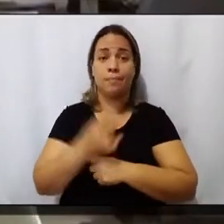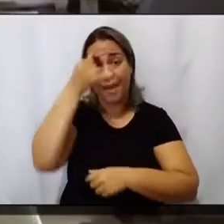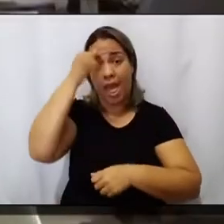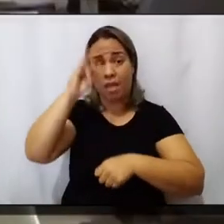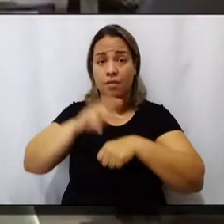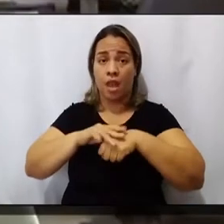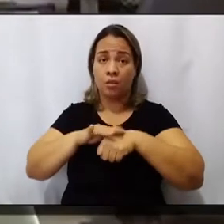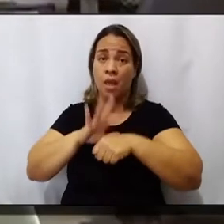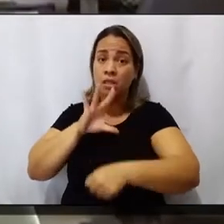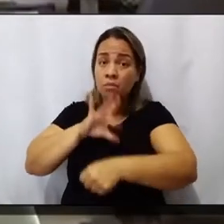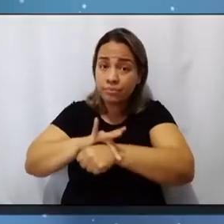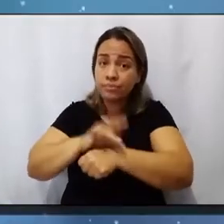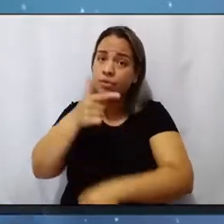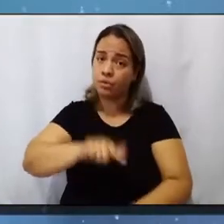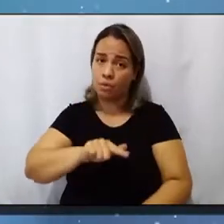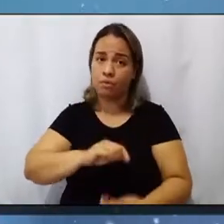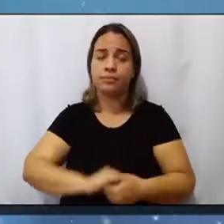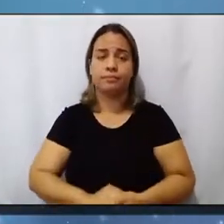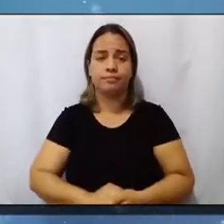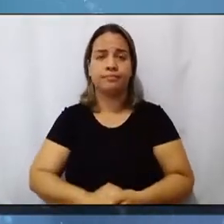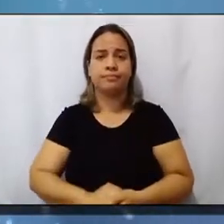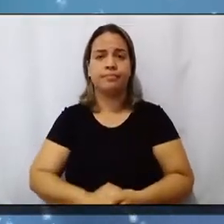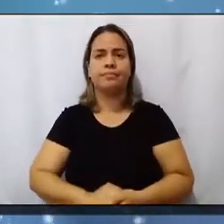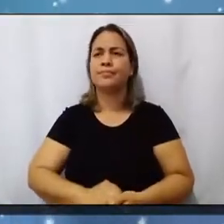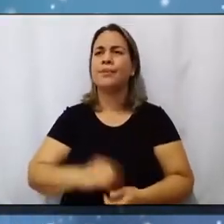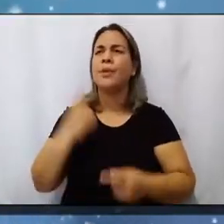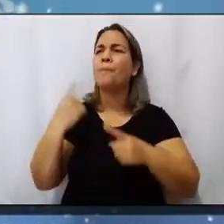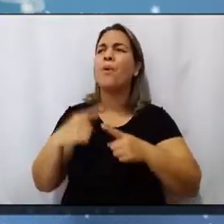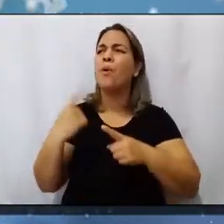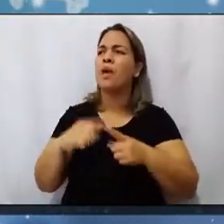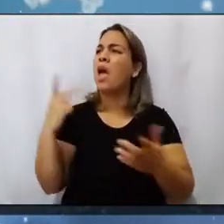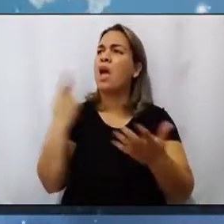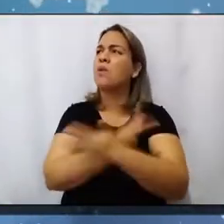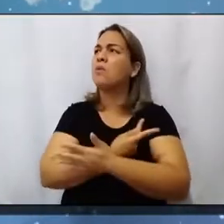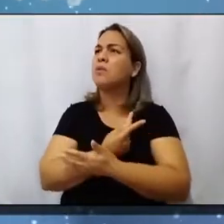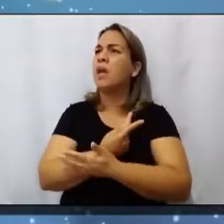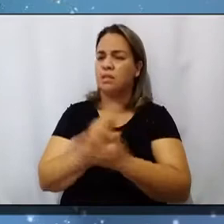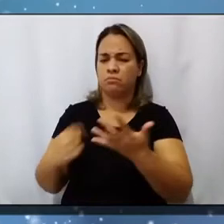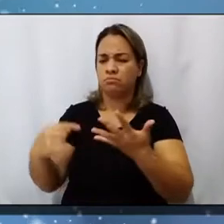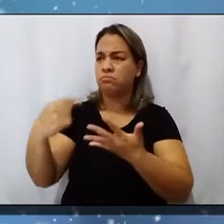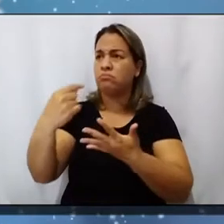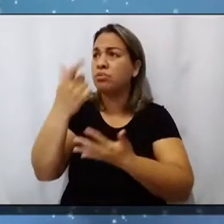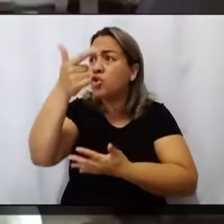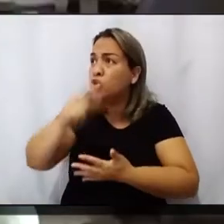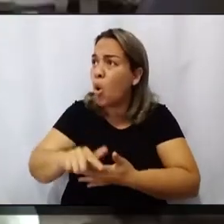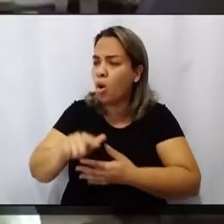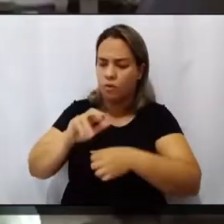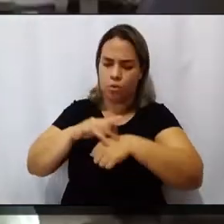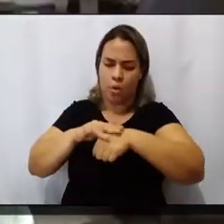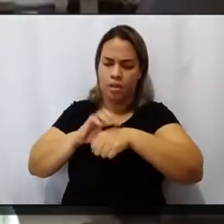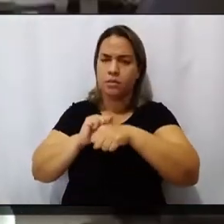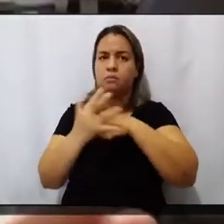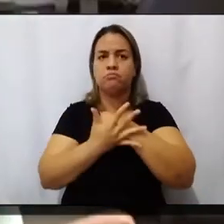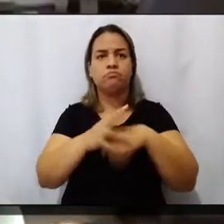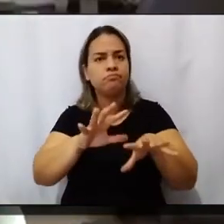proteção contra a reinfecção. Quais são os principais fatores que podem causar a reinfecção por Covid-19? A gente não